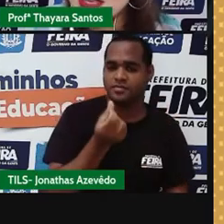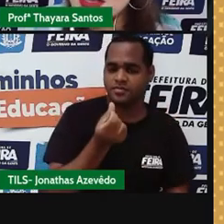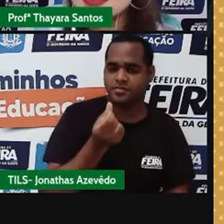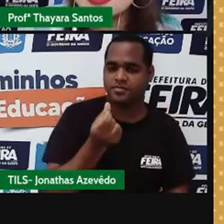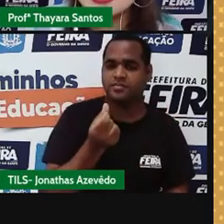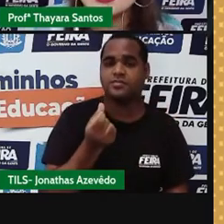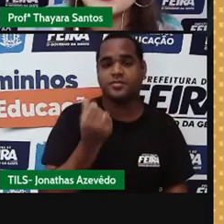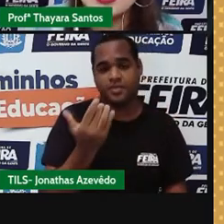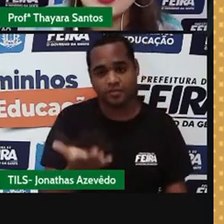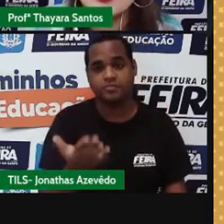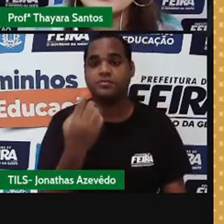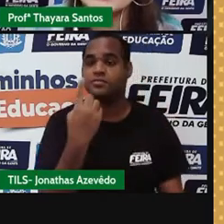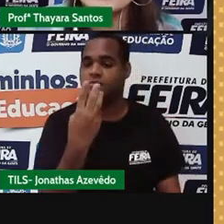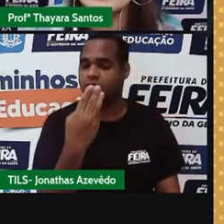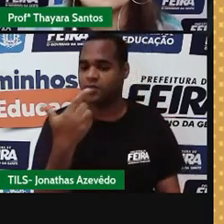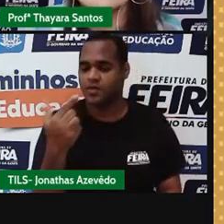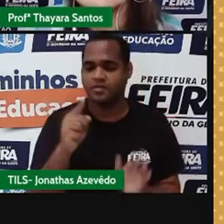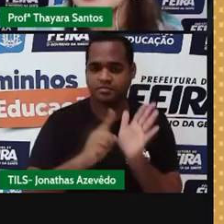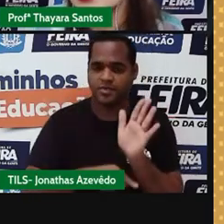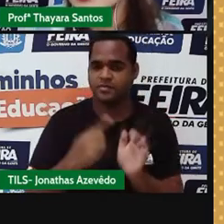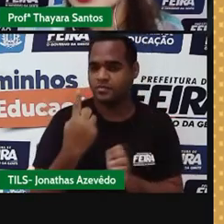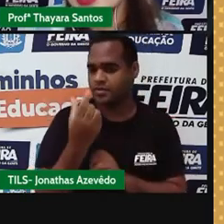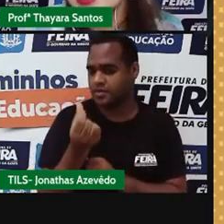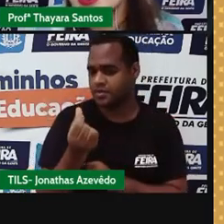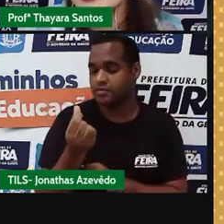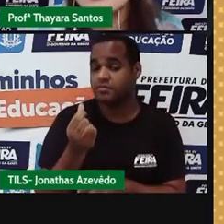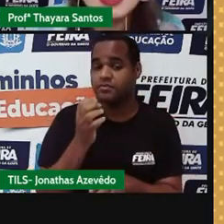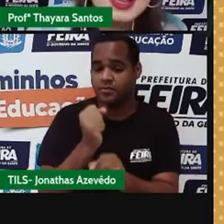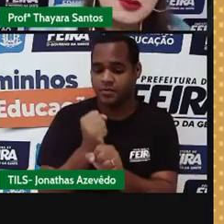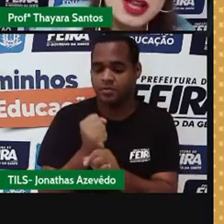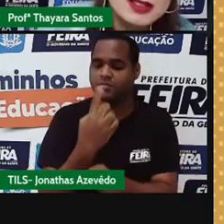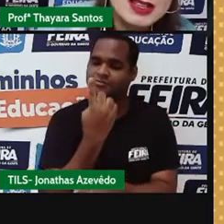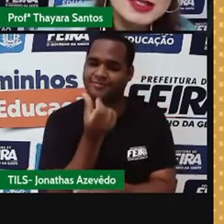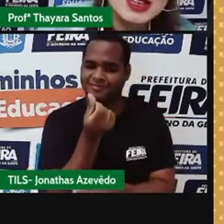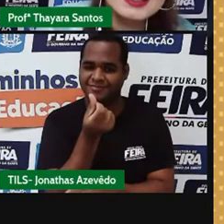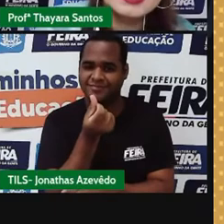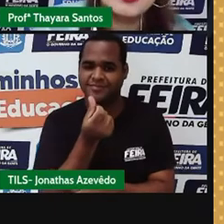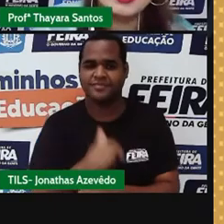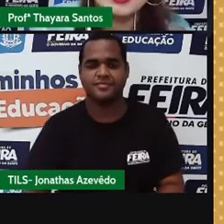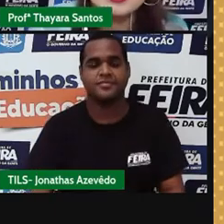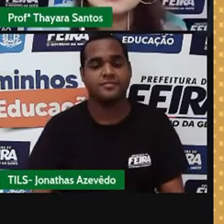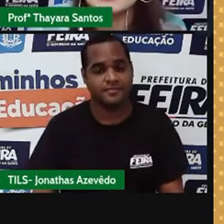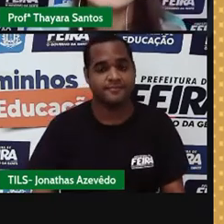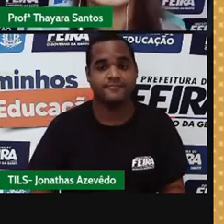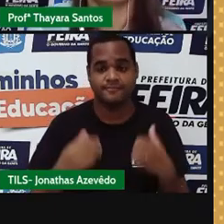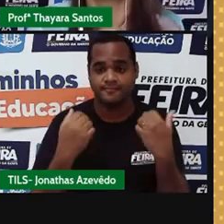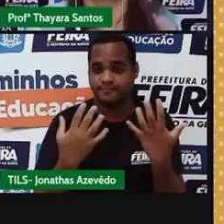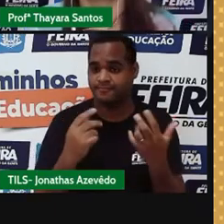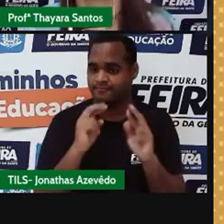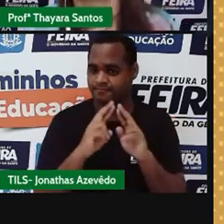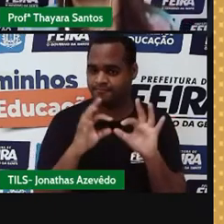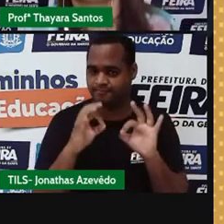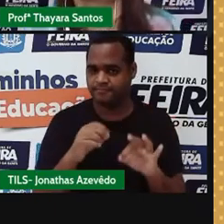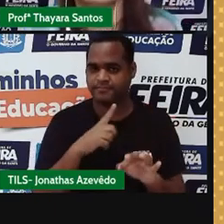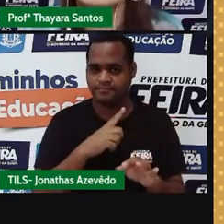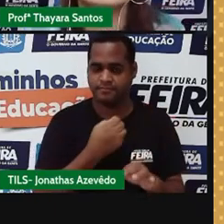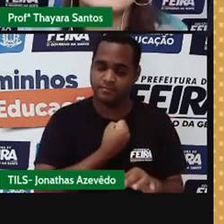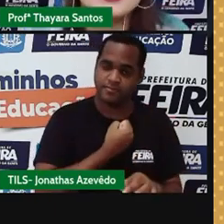que é 16. Então, 32 menos 16 vai ser igual a 16. Então, esse é o número